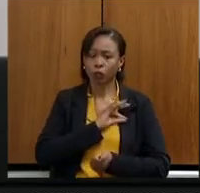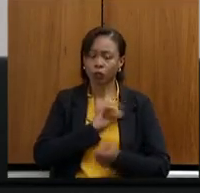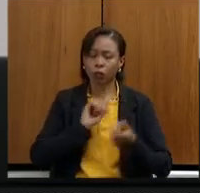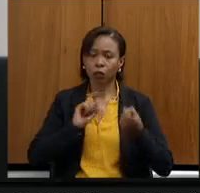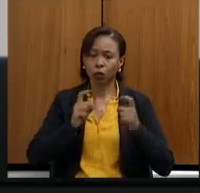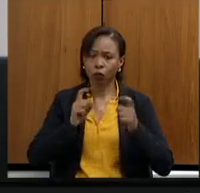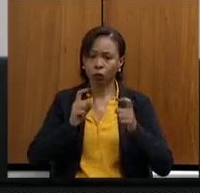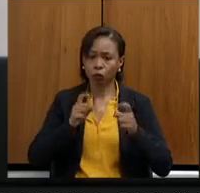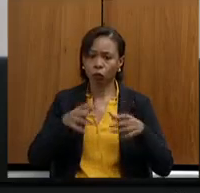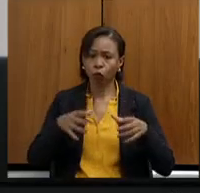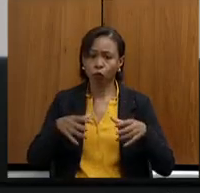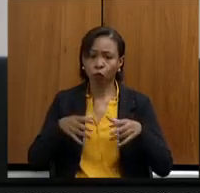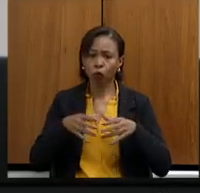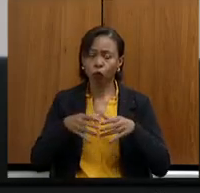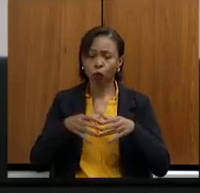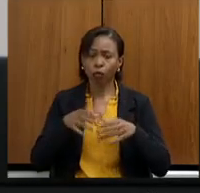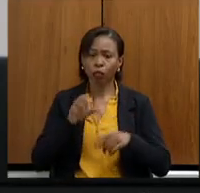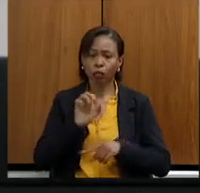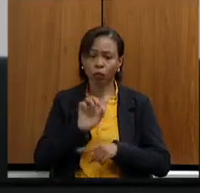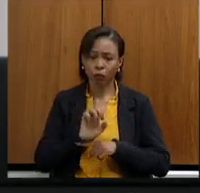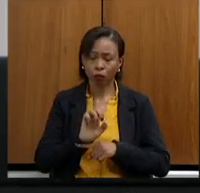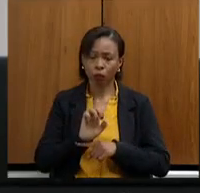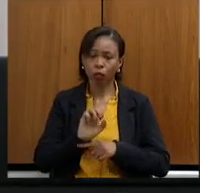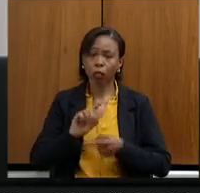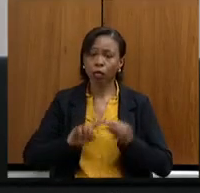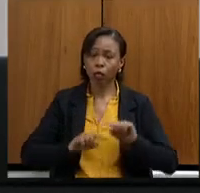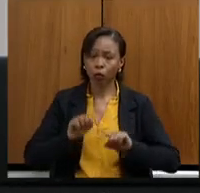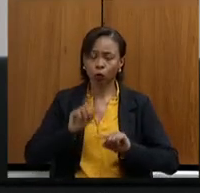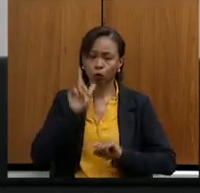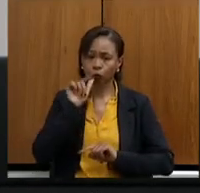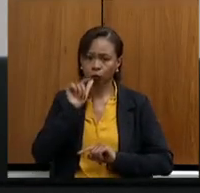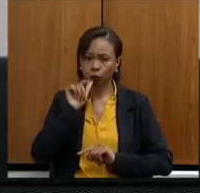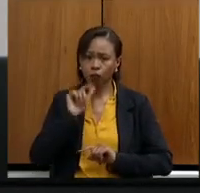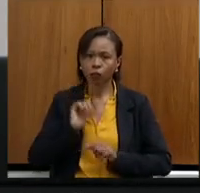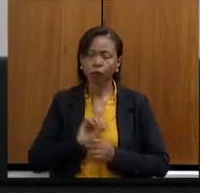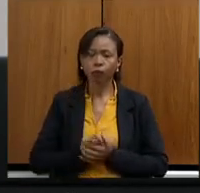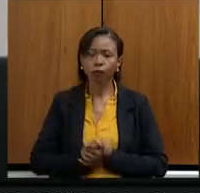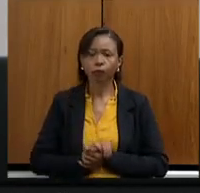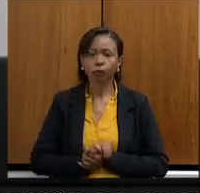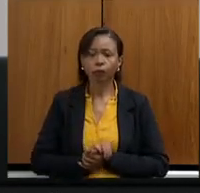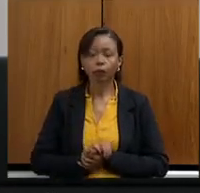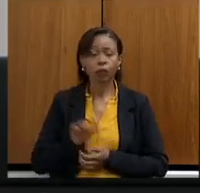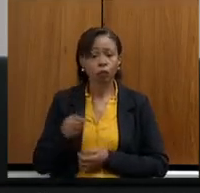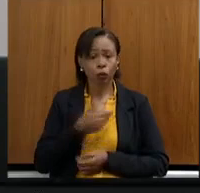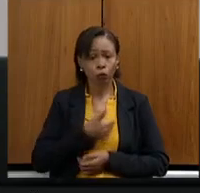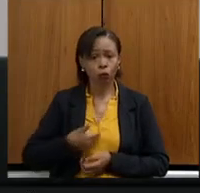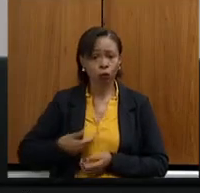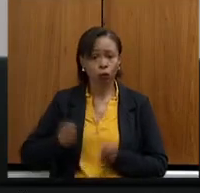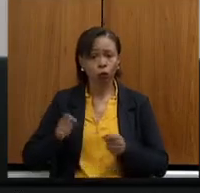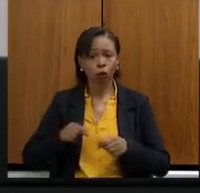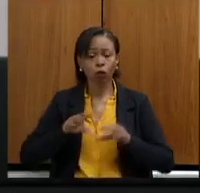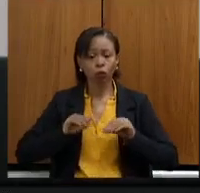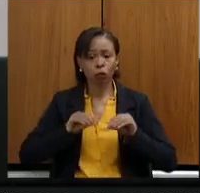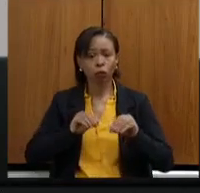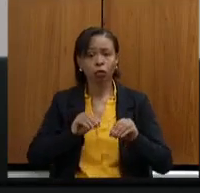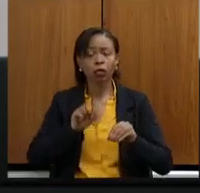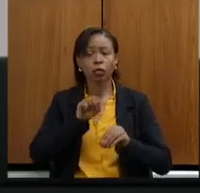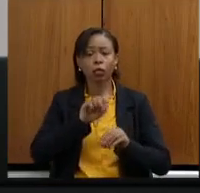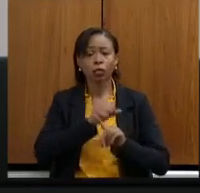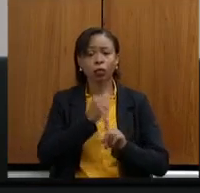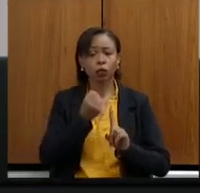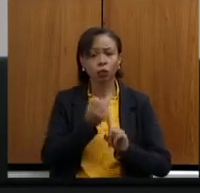do Comitê Estadual de Recursos Índios, qual a justificativa da possibilidade do Estado intervir na escolha dos representantes da sociedade civil,